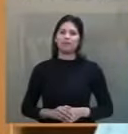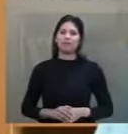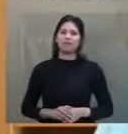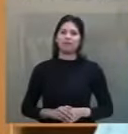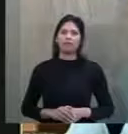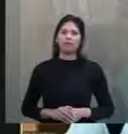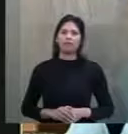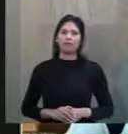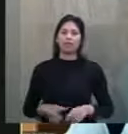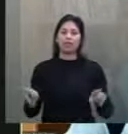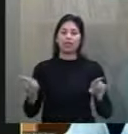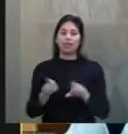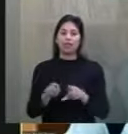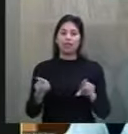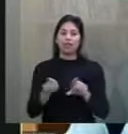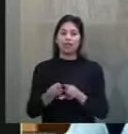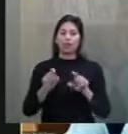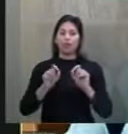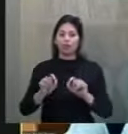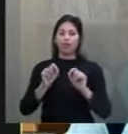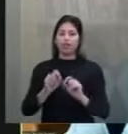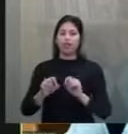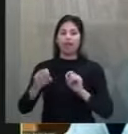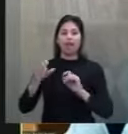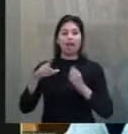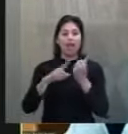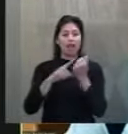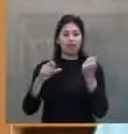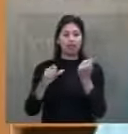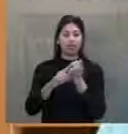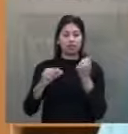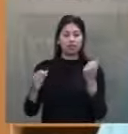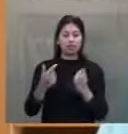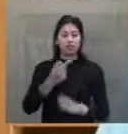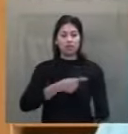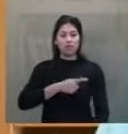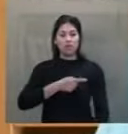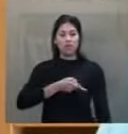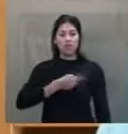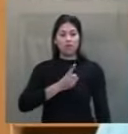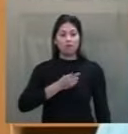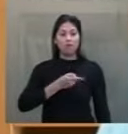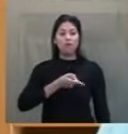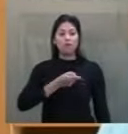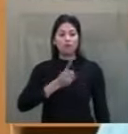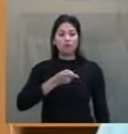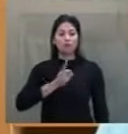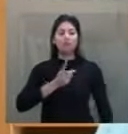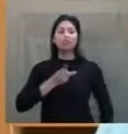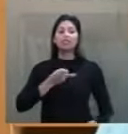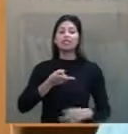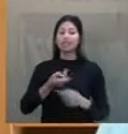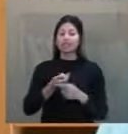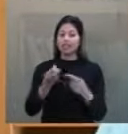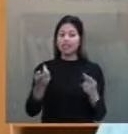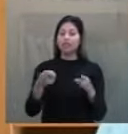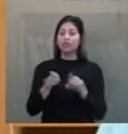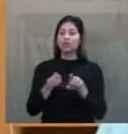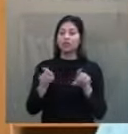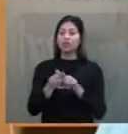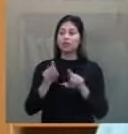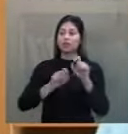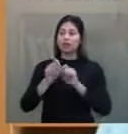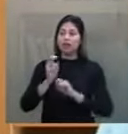quanto aos artigos 11, 13 e 28 e aqui vem a lei e fala da Constituição Federal embargo de declarações